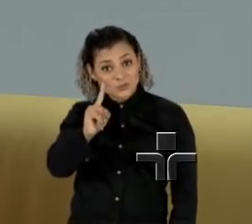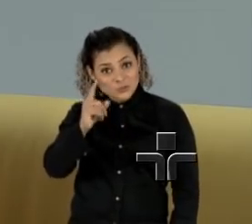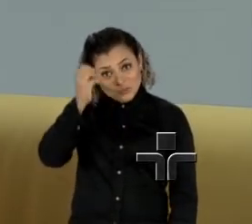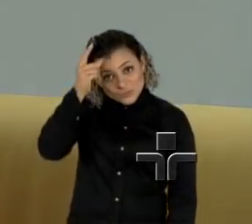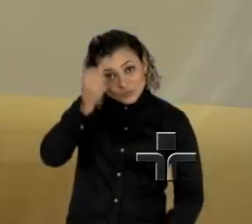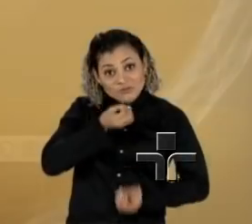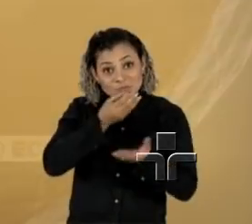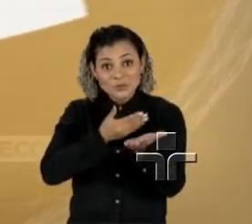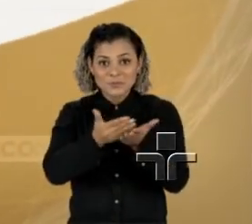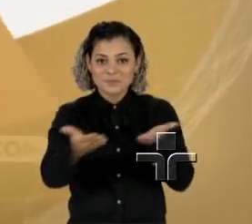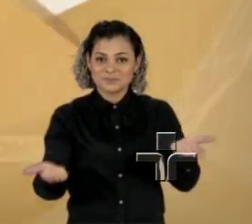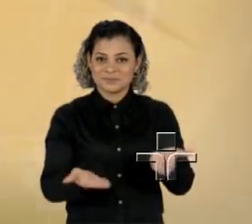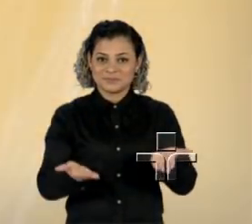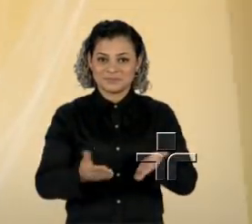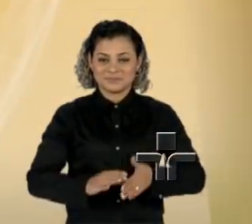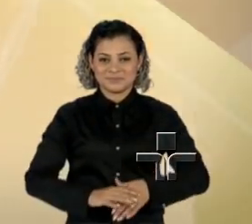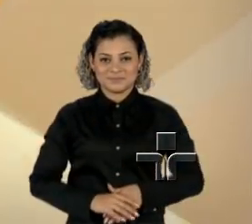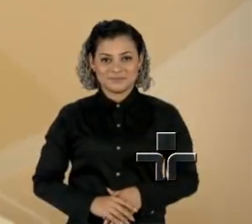agora.